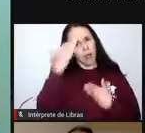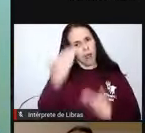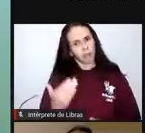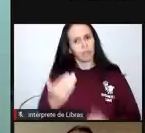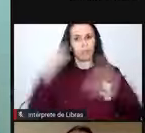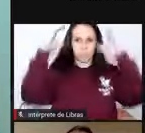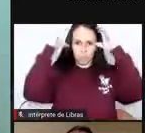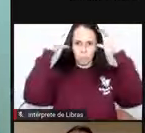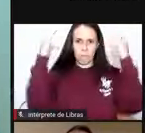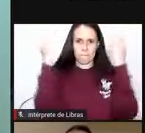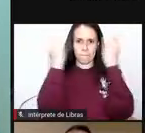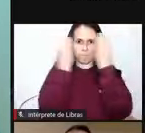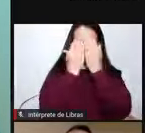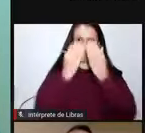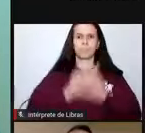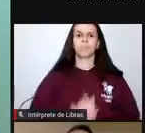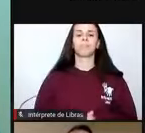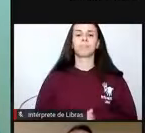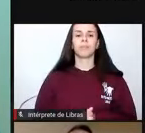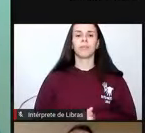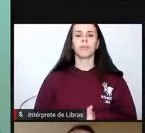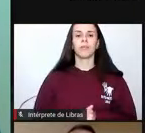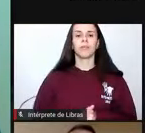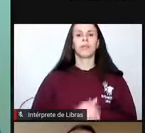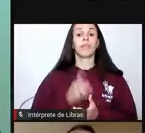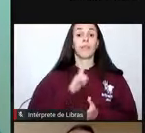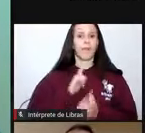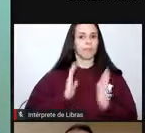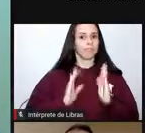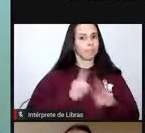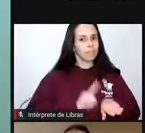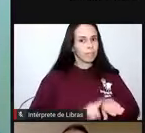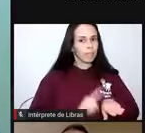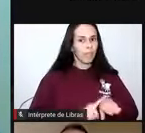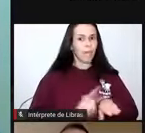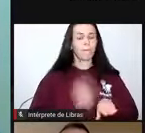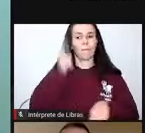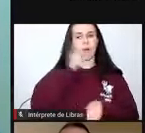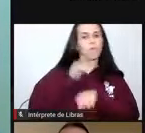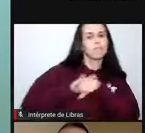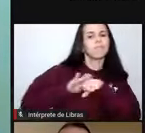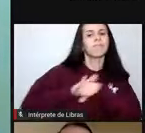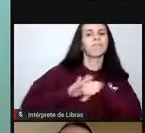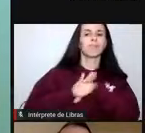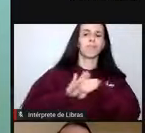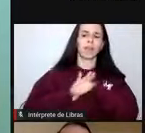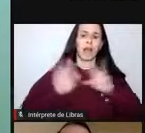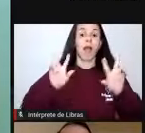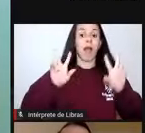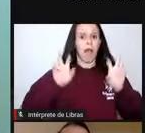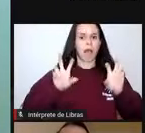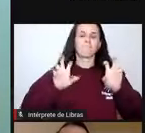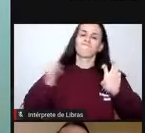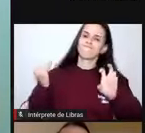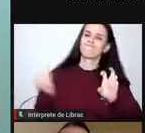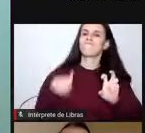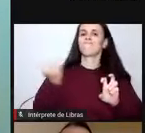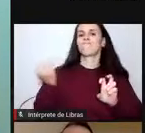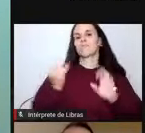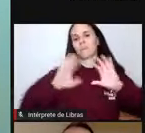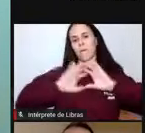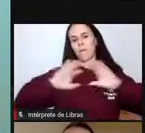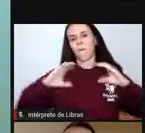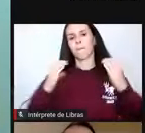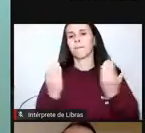que disponibilizou o seu tempo para falar um pouco sobre essas questões que tanto impactam a nossa comunidade, a